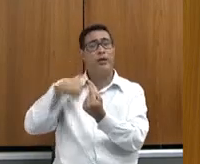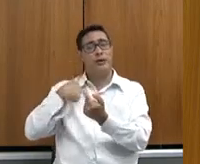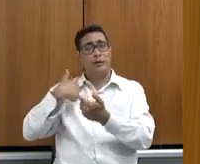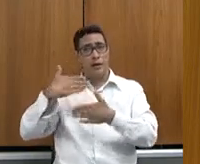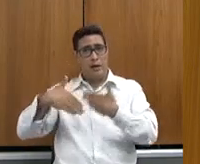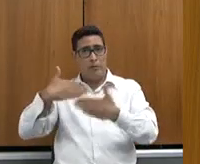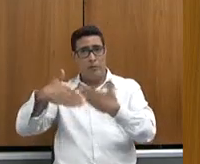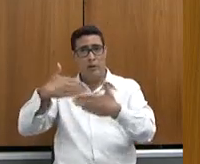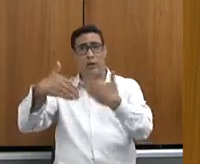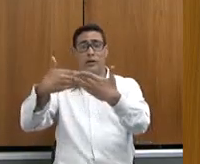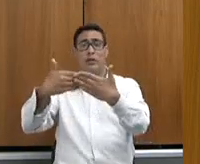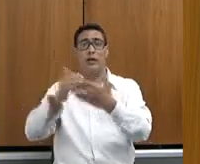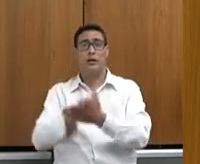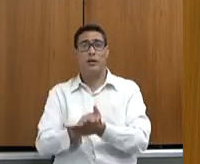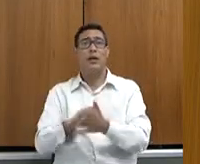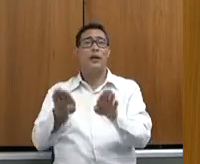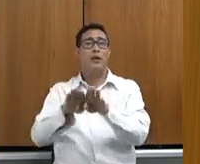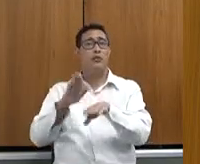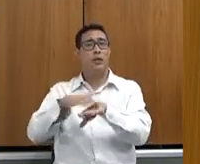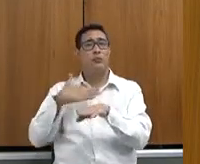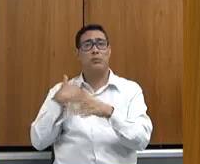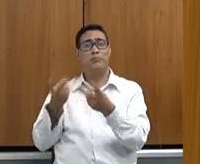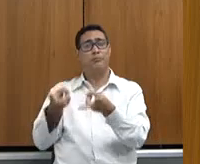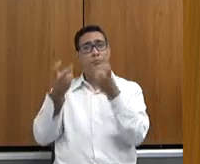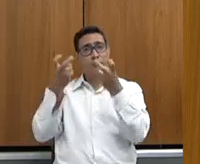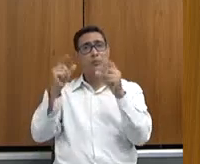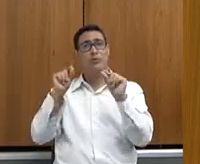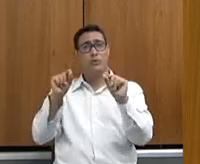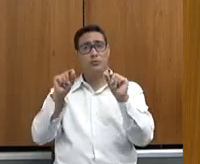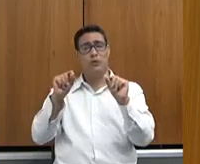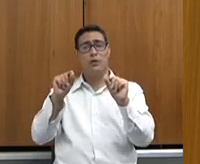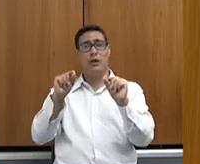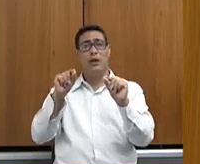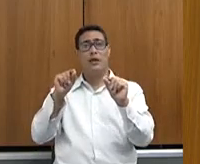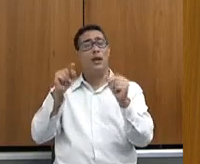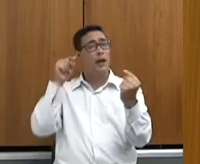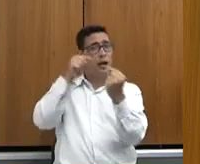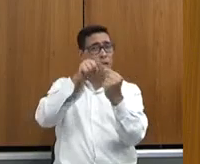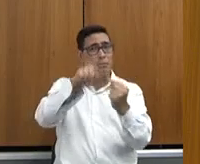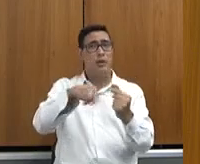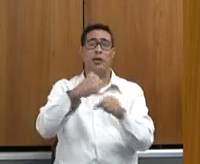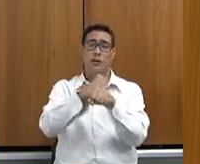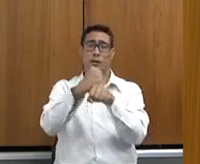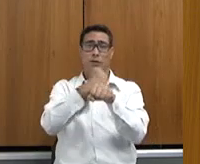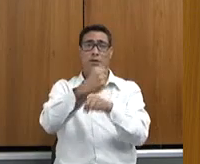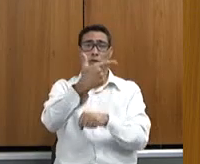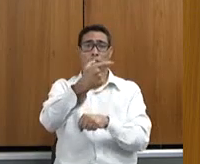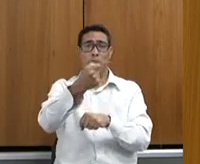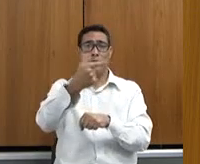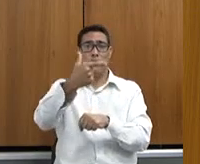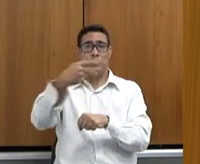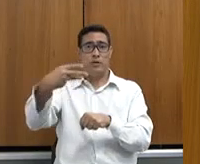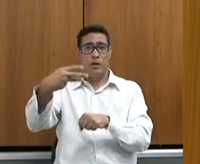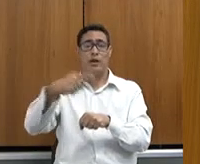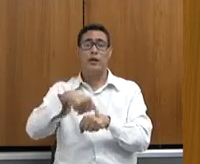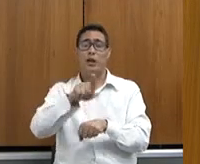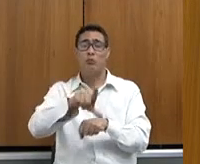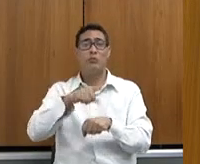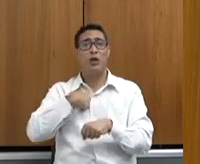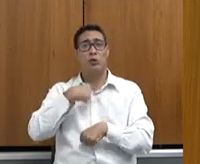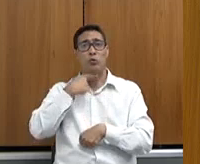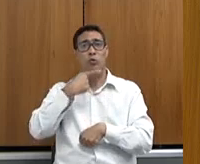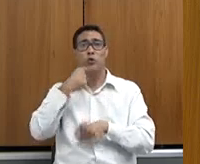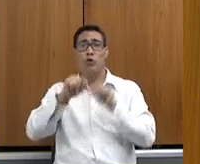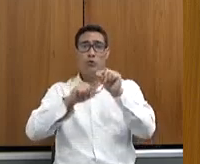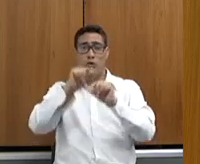tenho uma perspectiva muito boa para 2023, sabe, secretário? Eu não tenho dúvida de que o